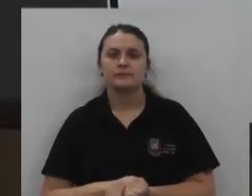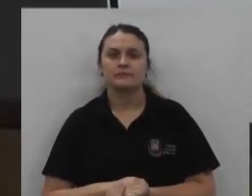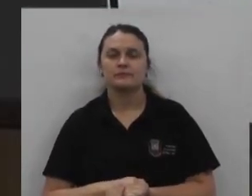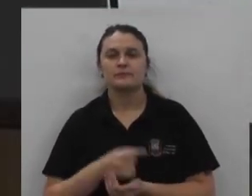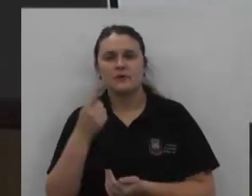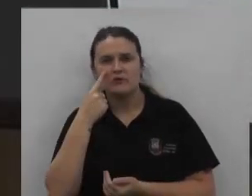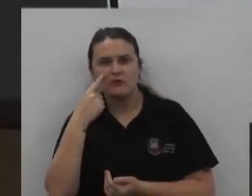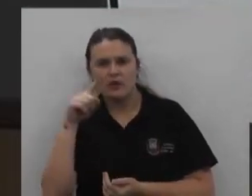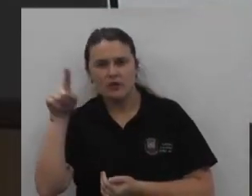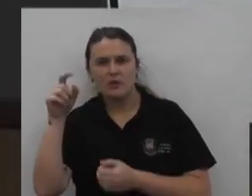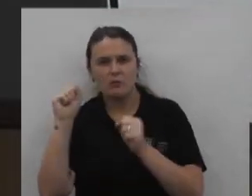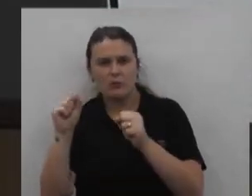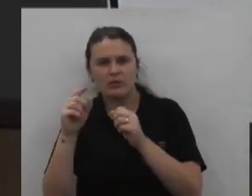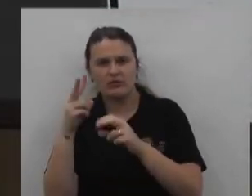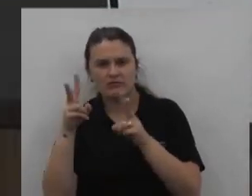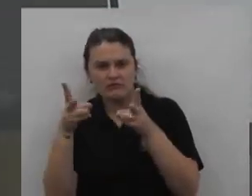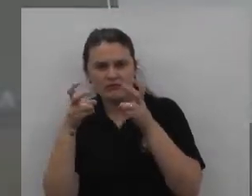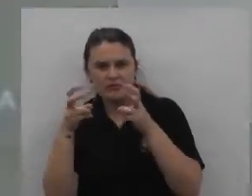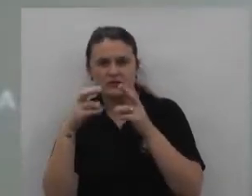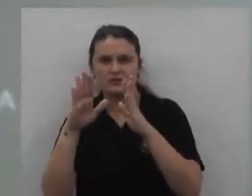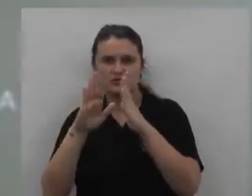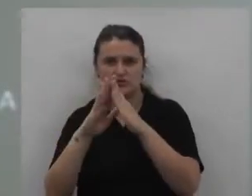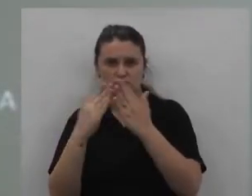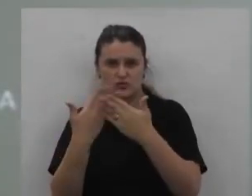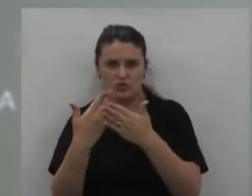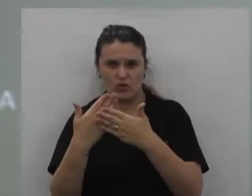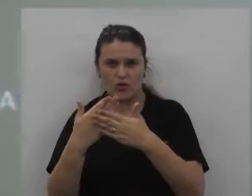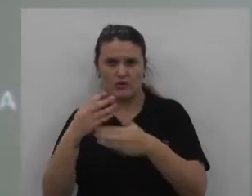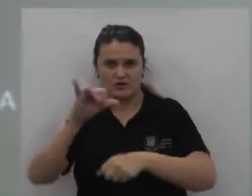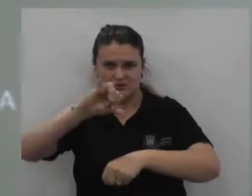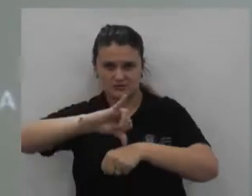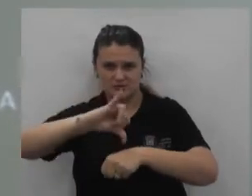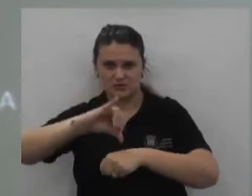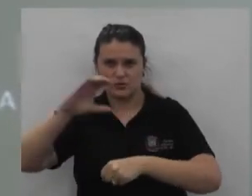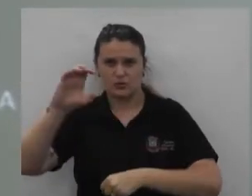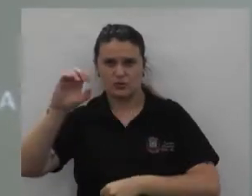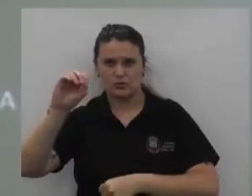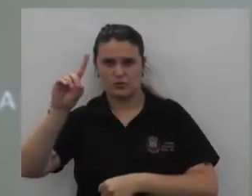Vocês podem ver Odete Conte que na sua